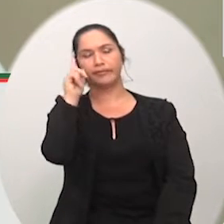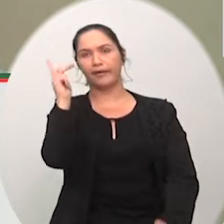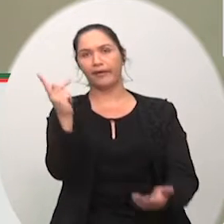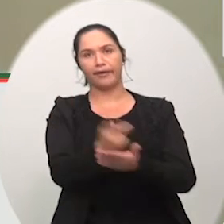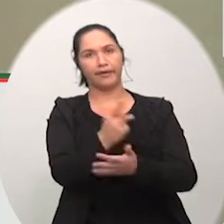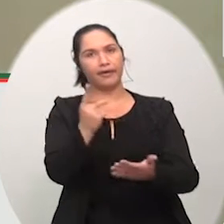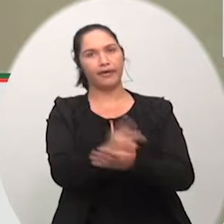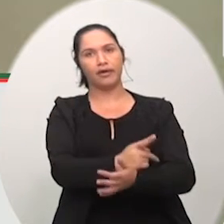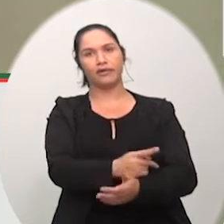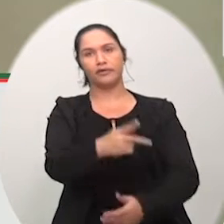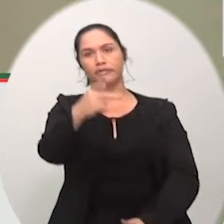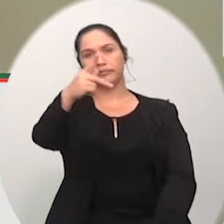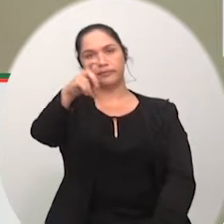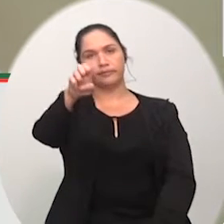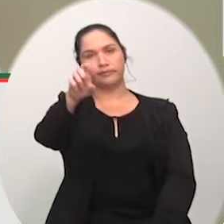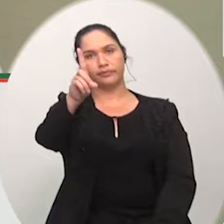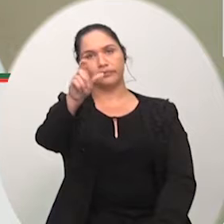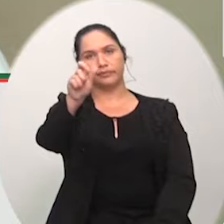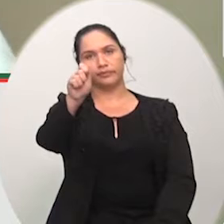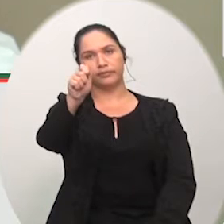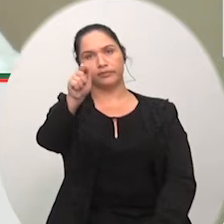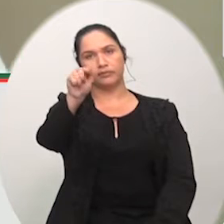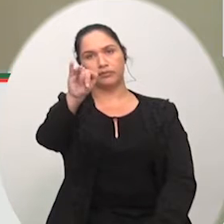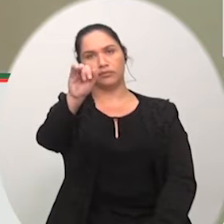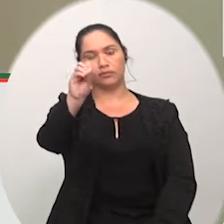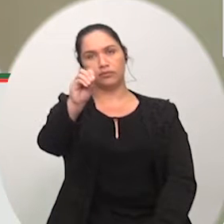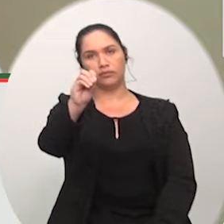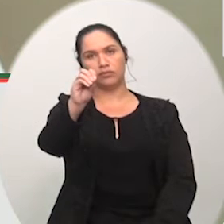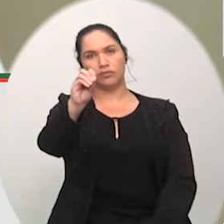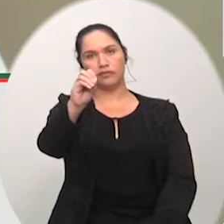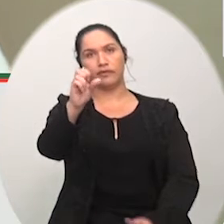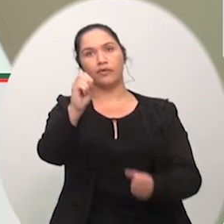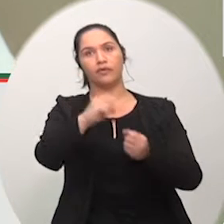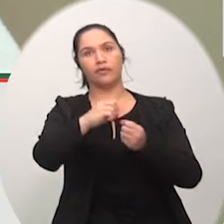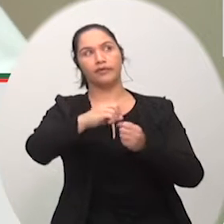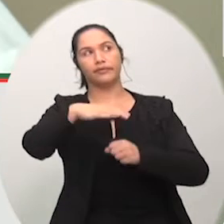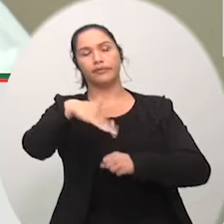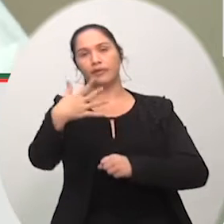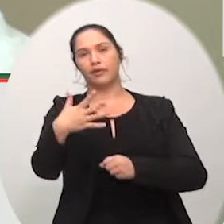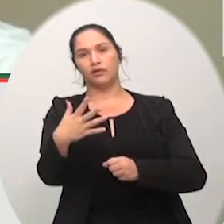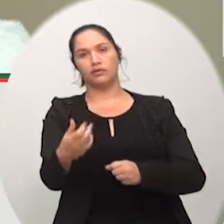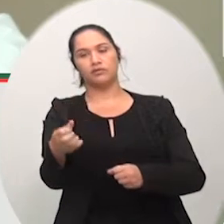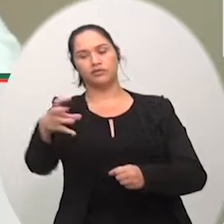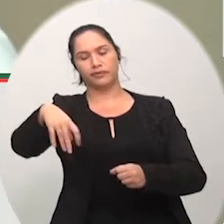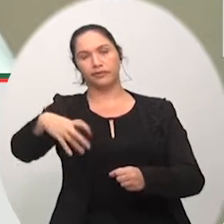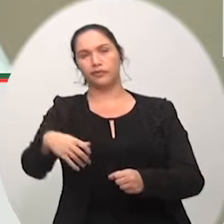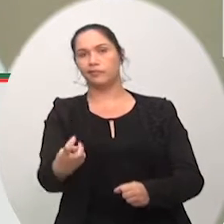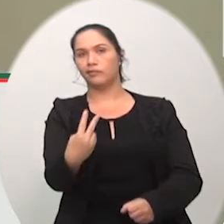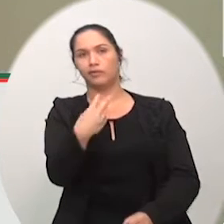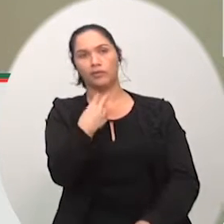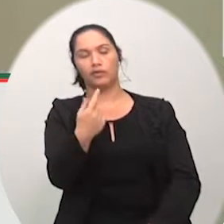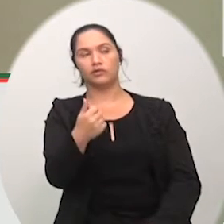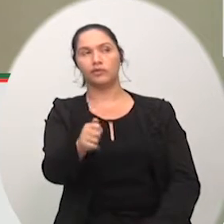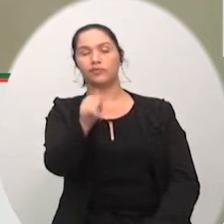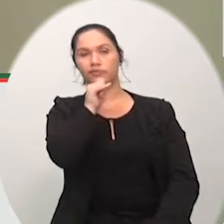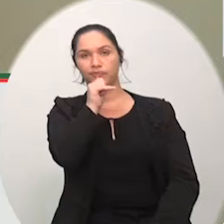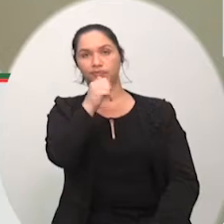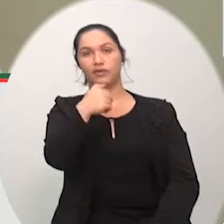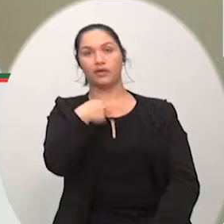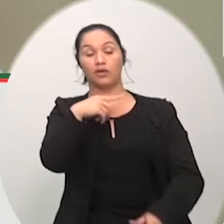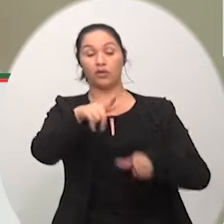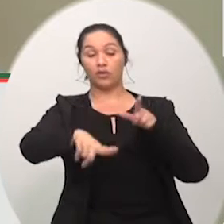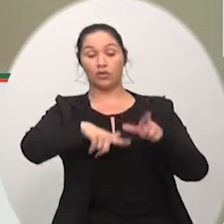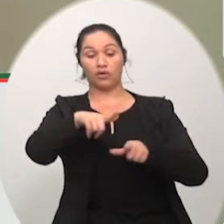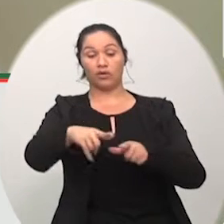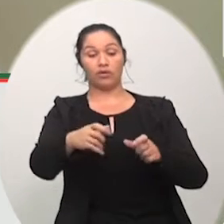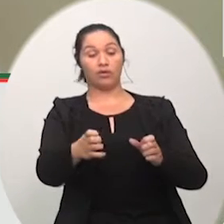aqui na nossa região. Hoje a gente faz uma avaliação da seguinte forma. Eu trabalho em uma empresa, em Bralite, e que lá nós